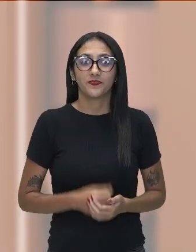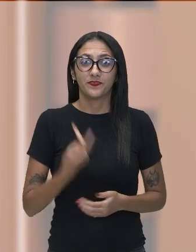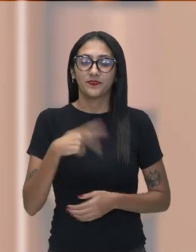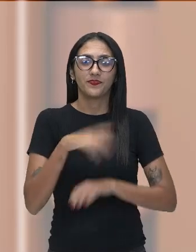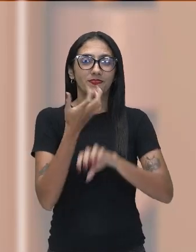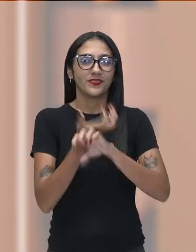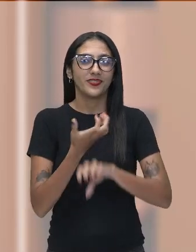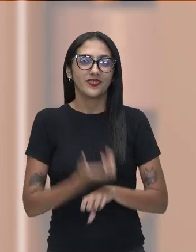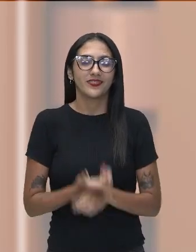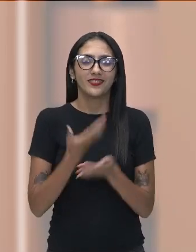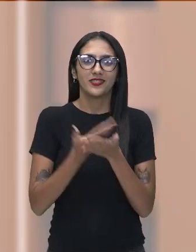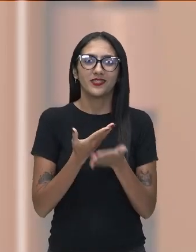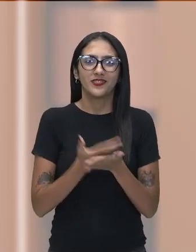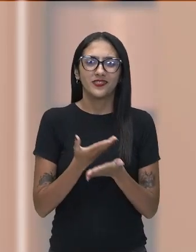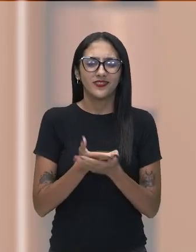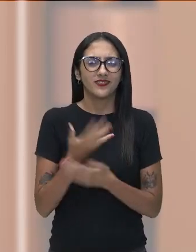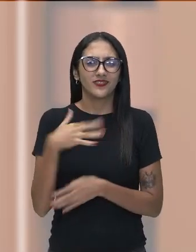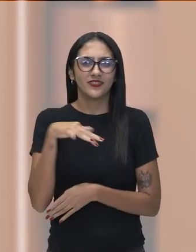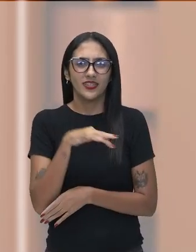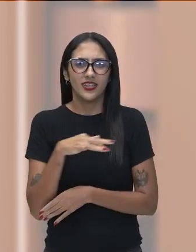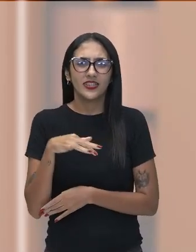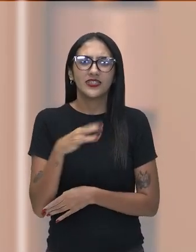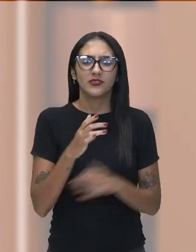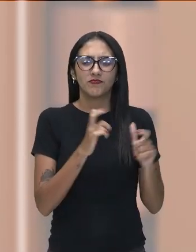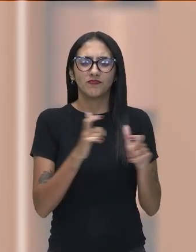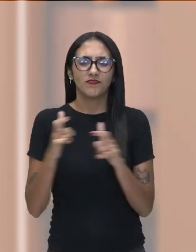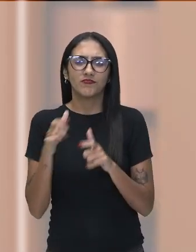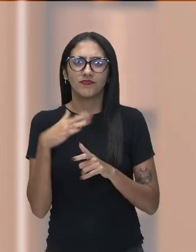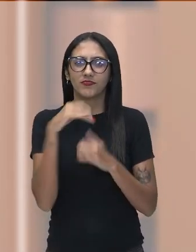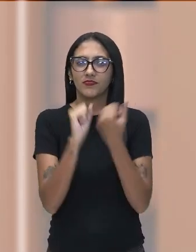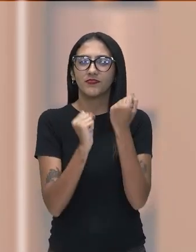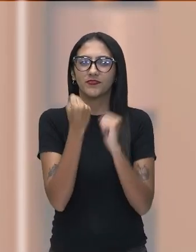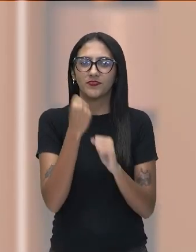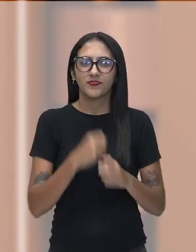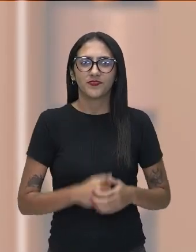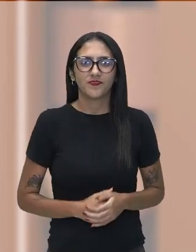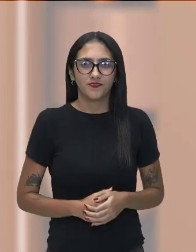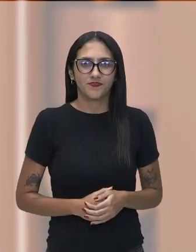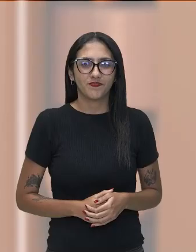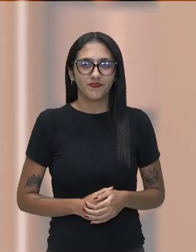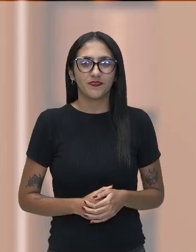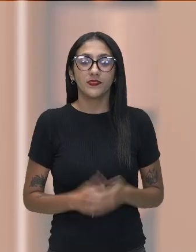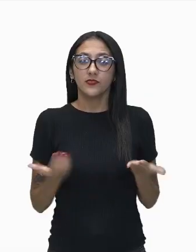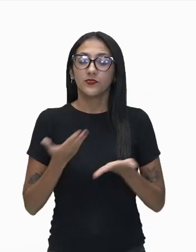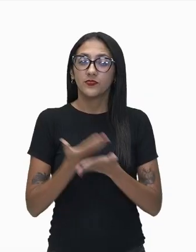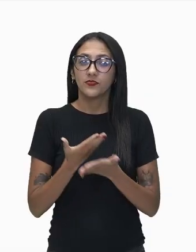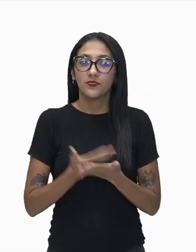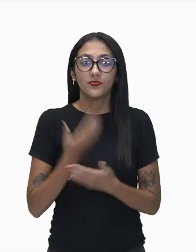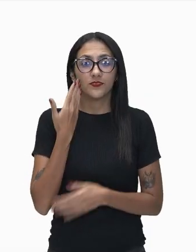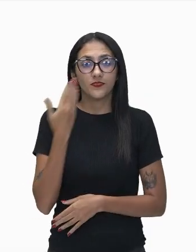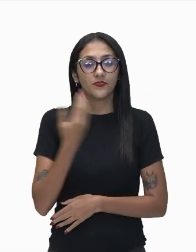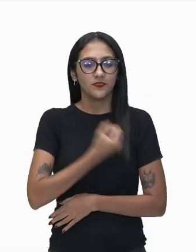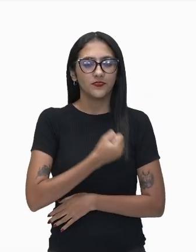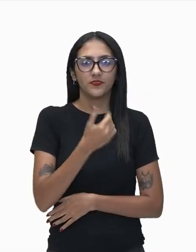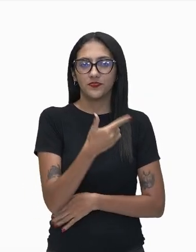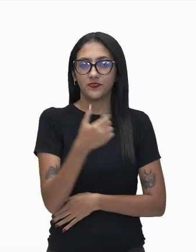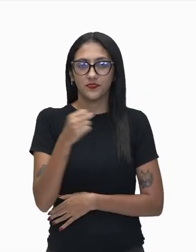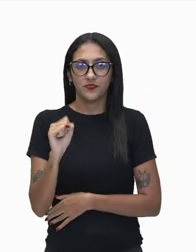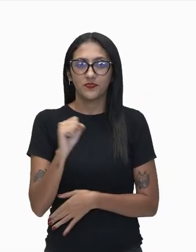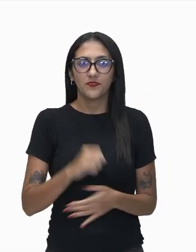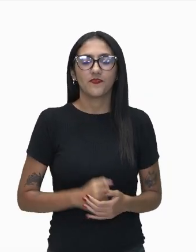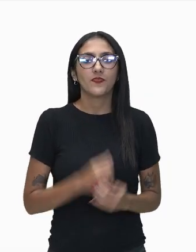a disciplina que estuda os espaços da indústria, não é isso? E nessa feita teremos aí a aula de número 28,